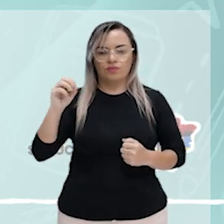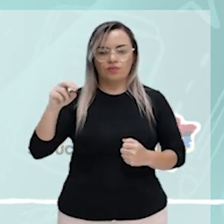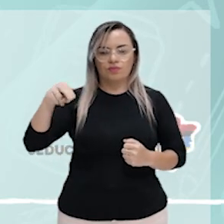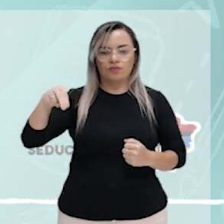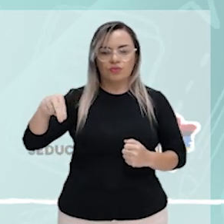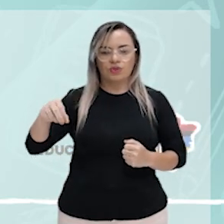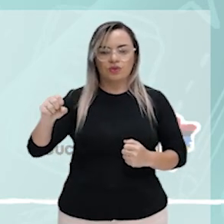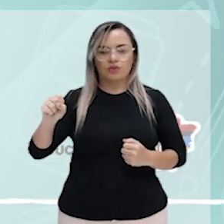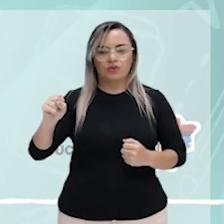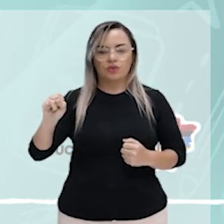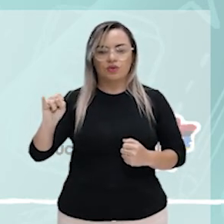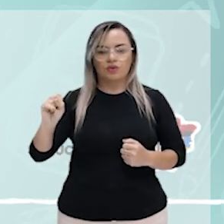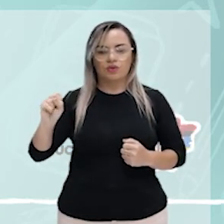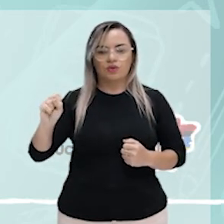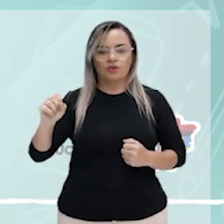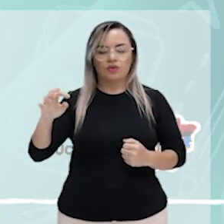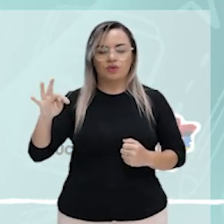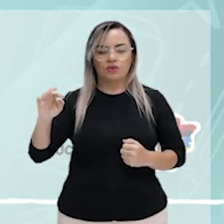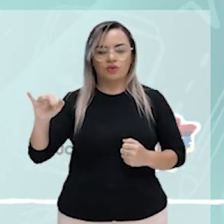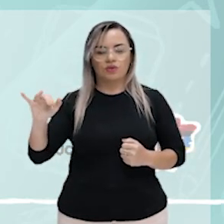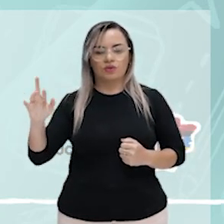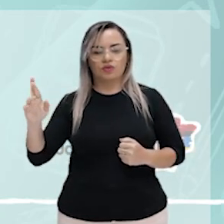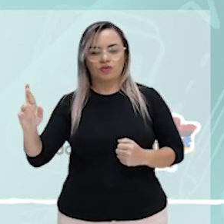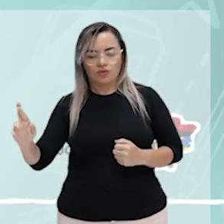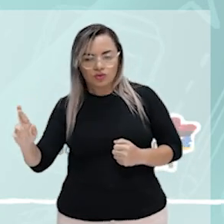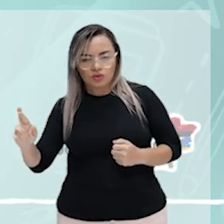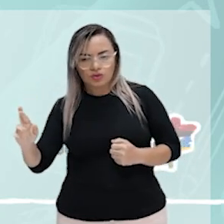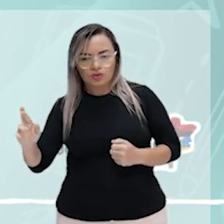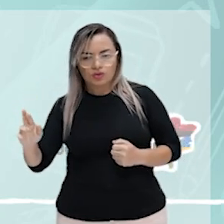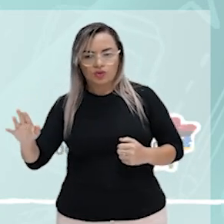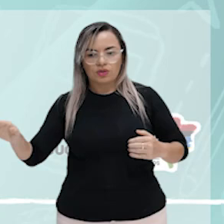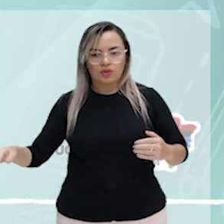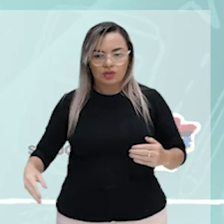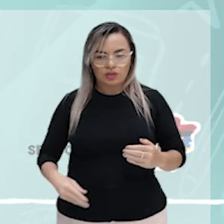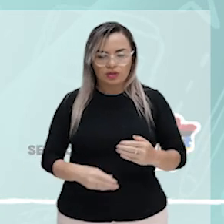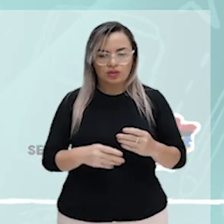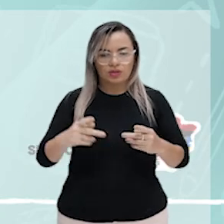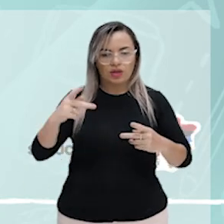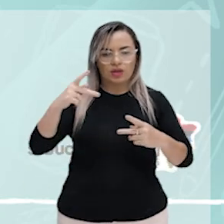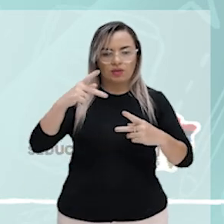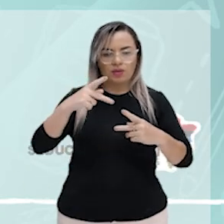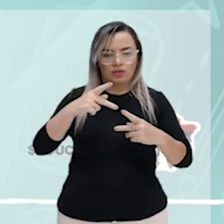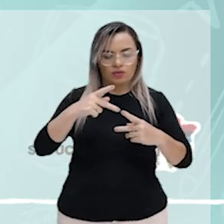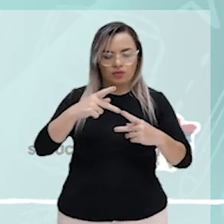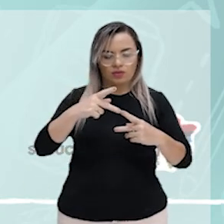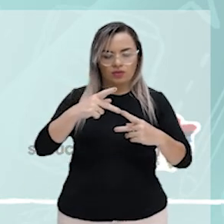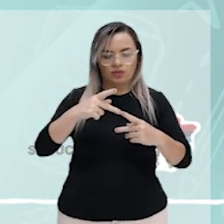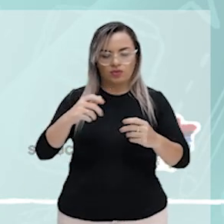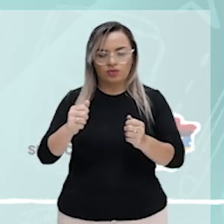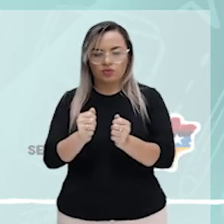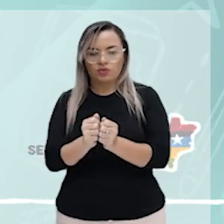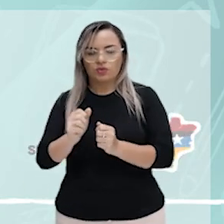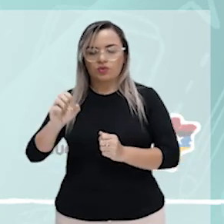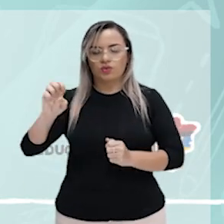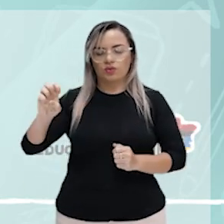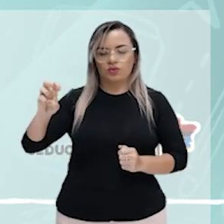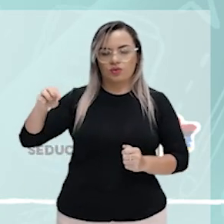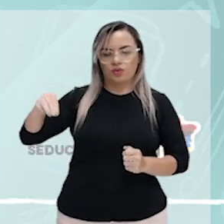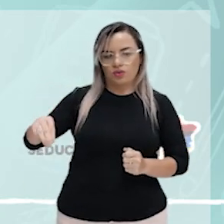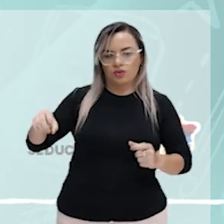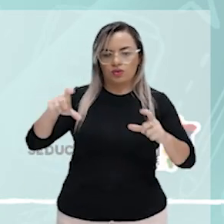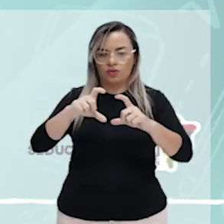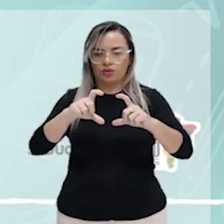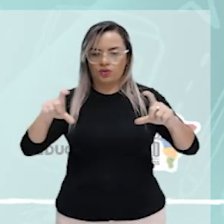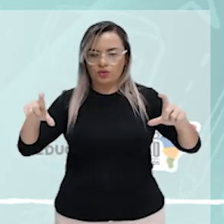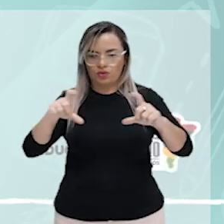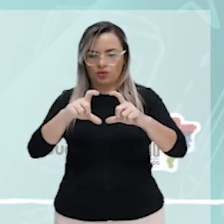deve ser introduzido pela preposição em. O que consiste, consiste em algo. Portanto, a oração está